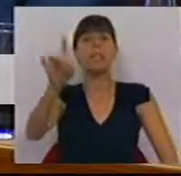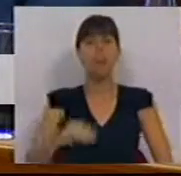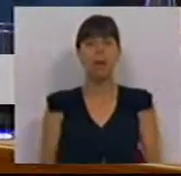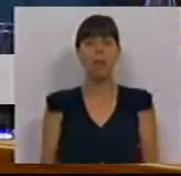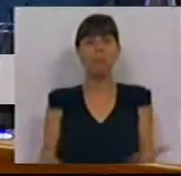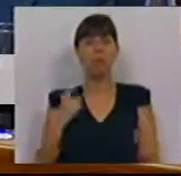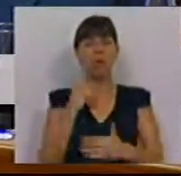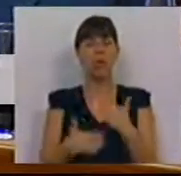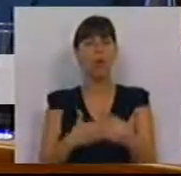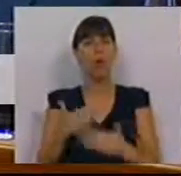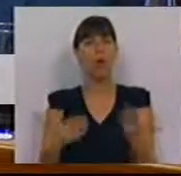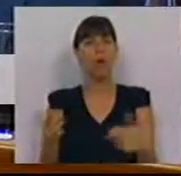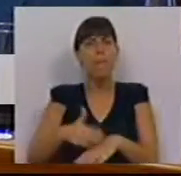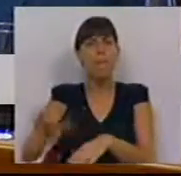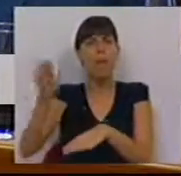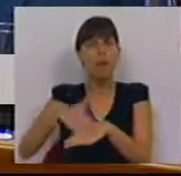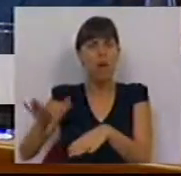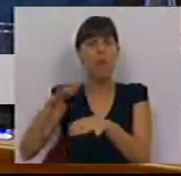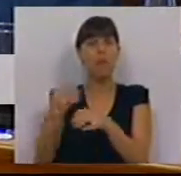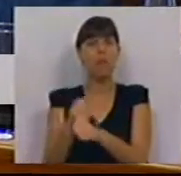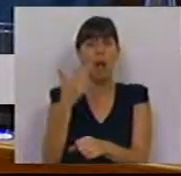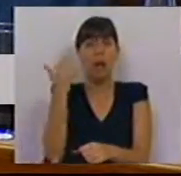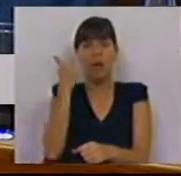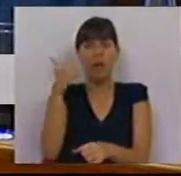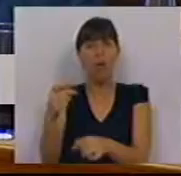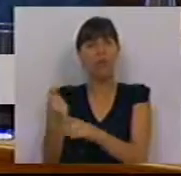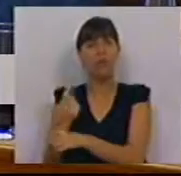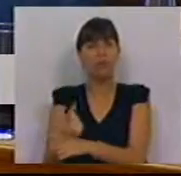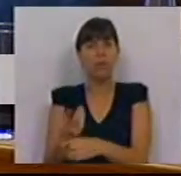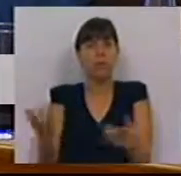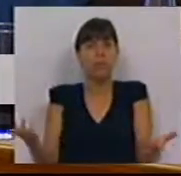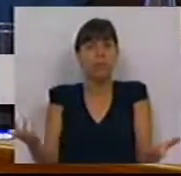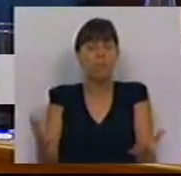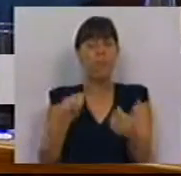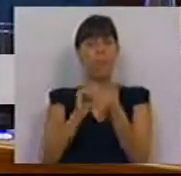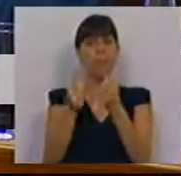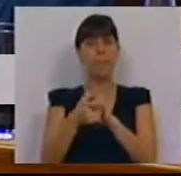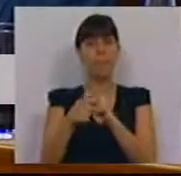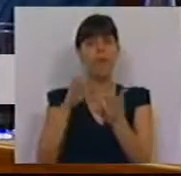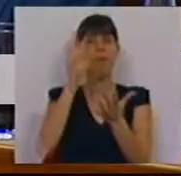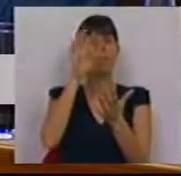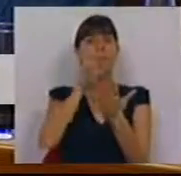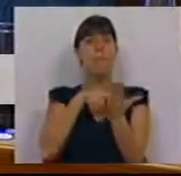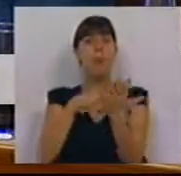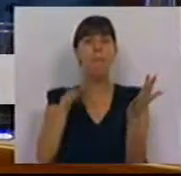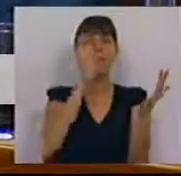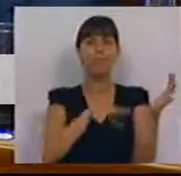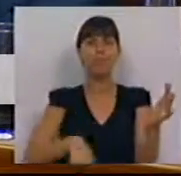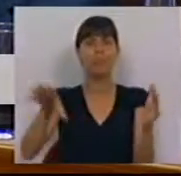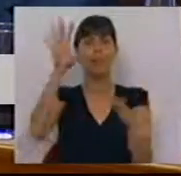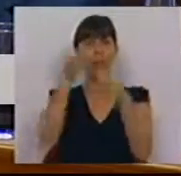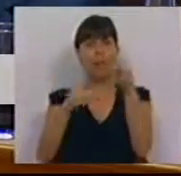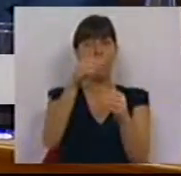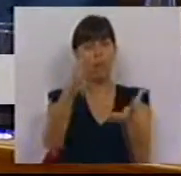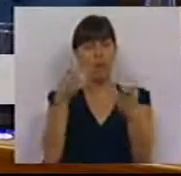e continuarão entretanto a sair mais funcionários que se aposentam essa portanto a reforma do mapa judiciário que vossa excelência